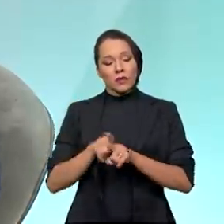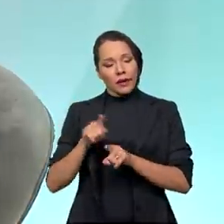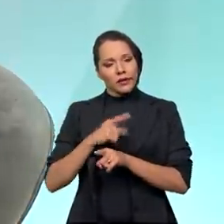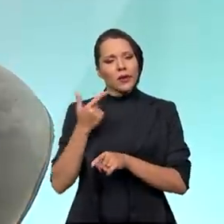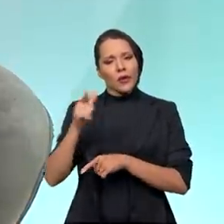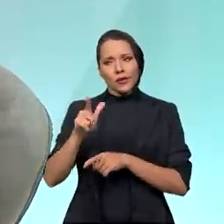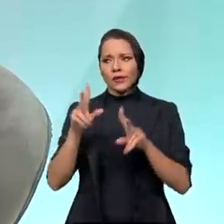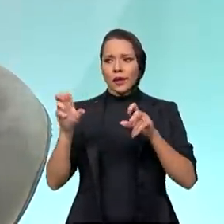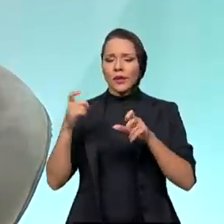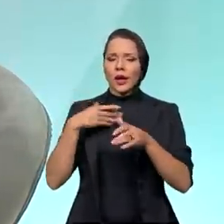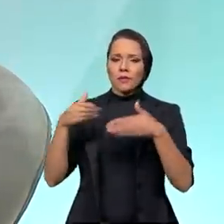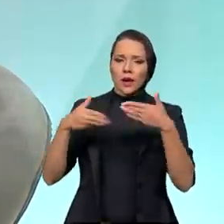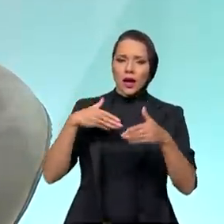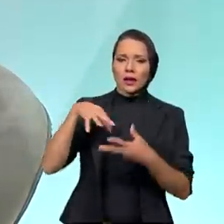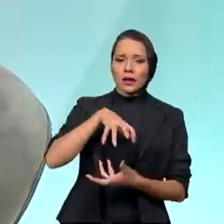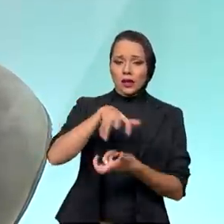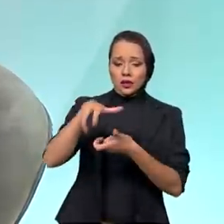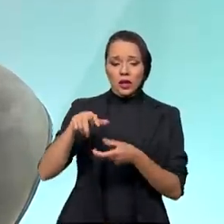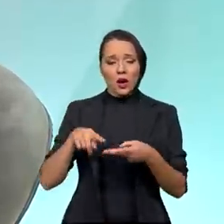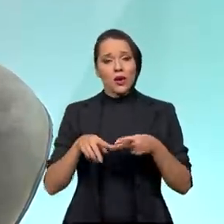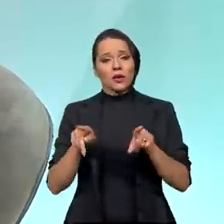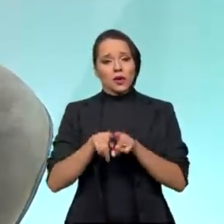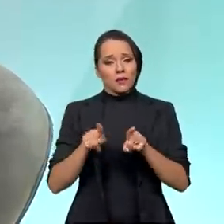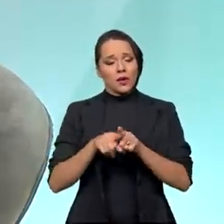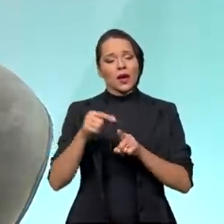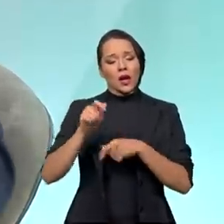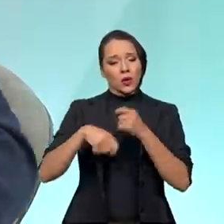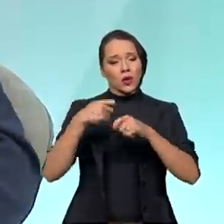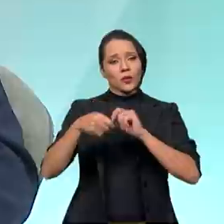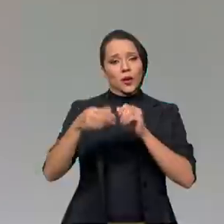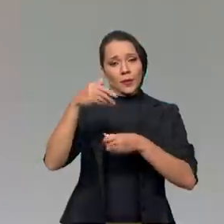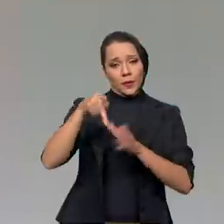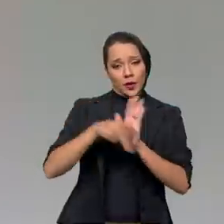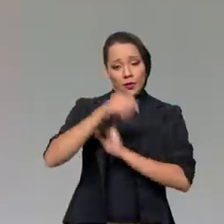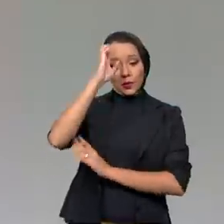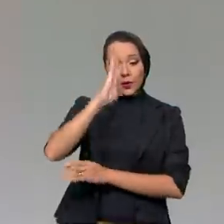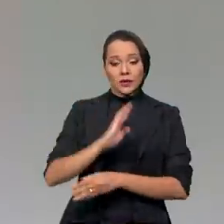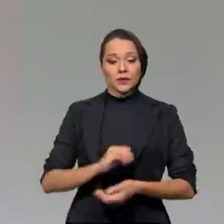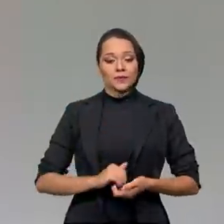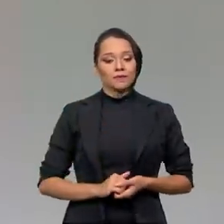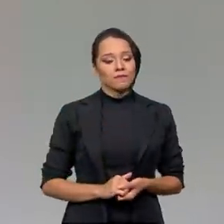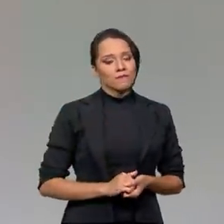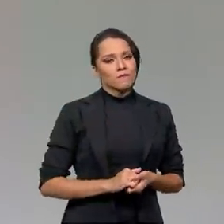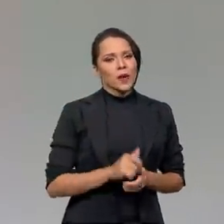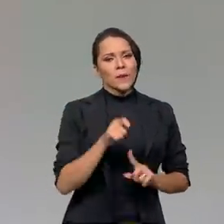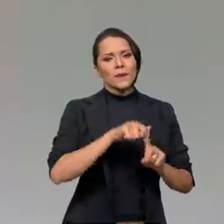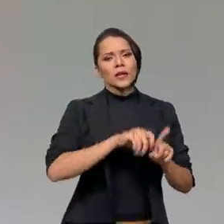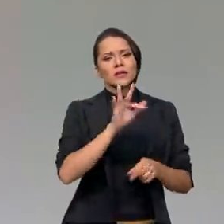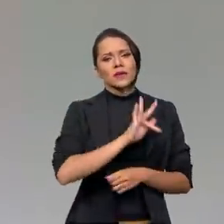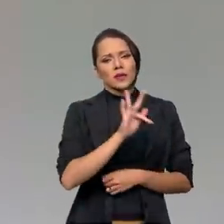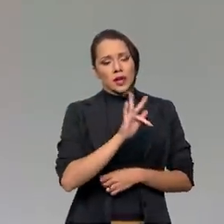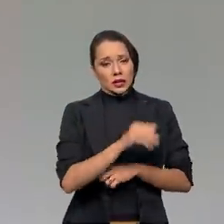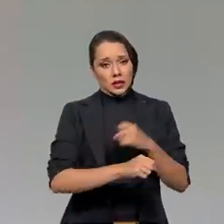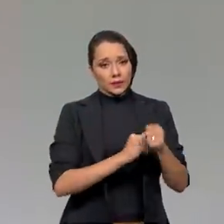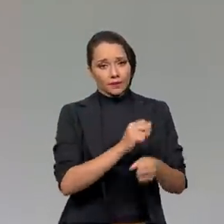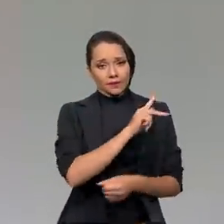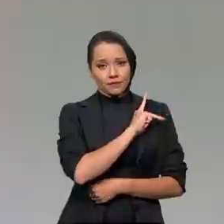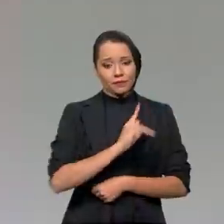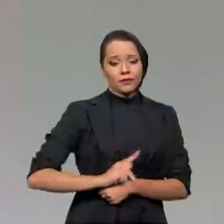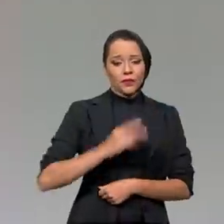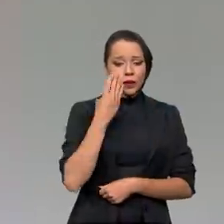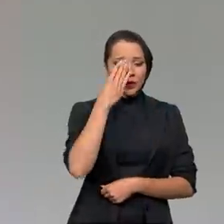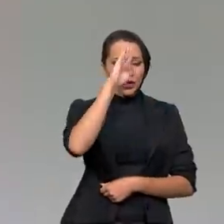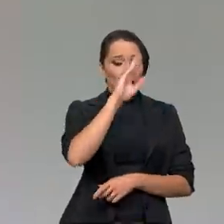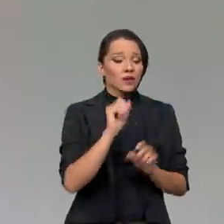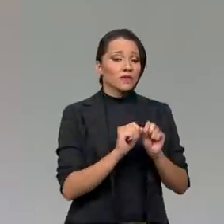internacional e pontos relacionados também à própria economia brasileira. Em fevereiro desse ano, o presidente Jair Bolsonaro,